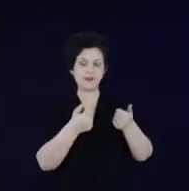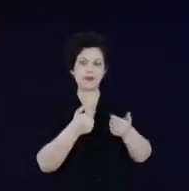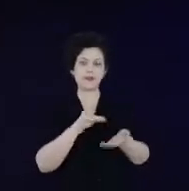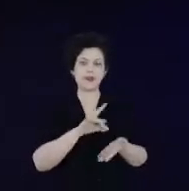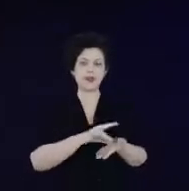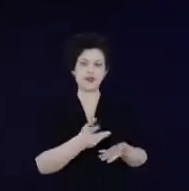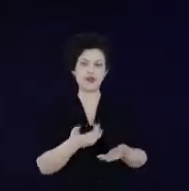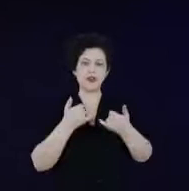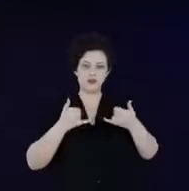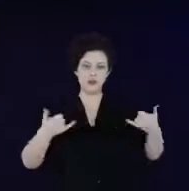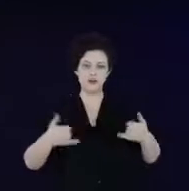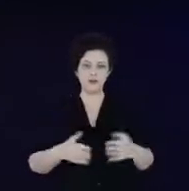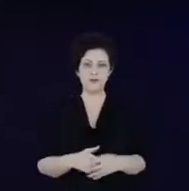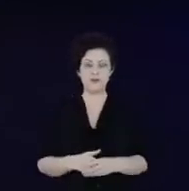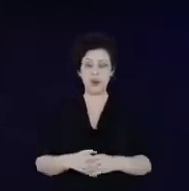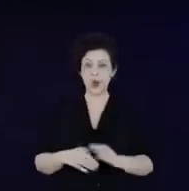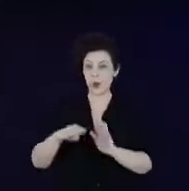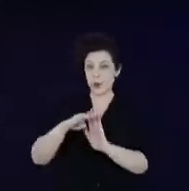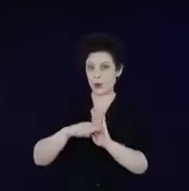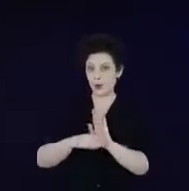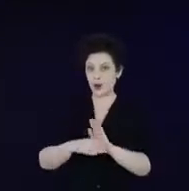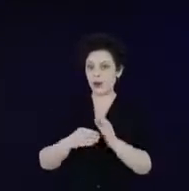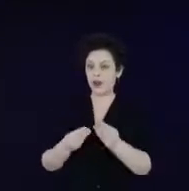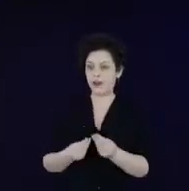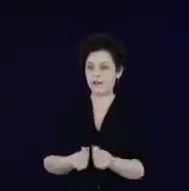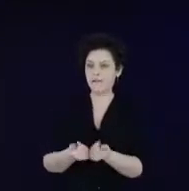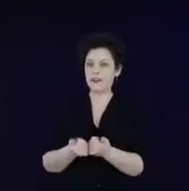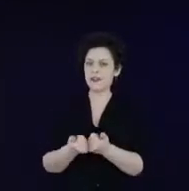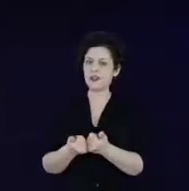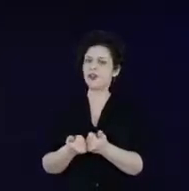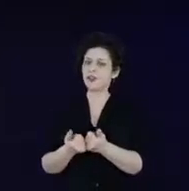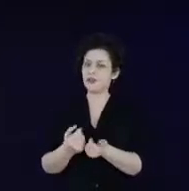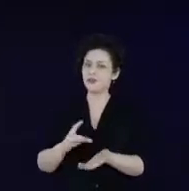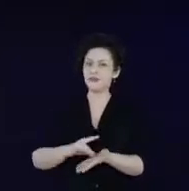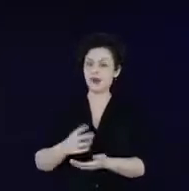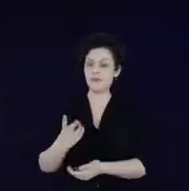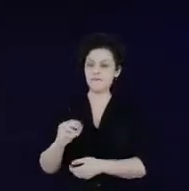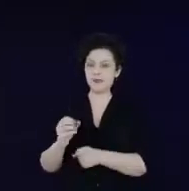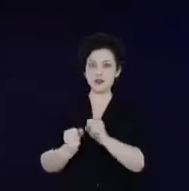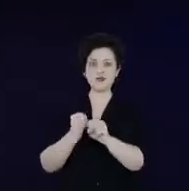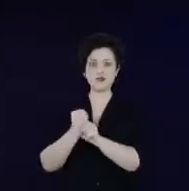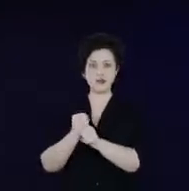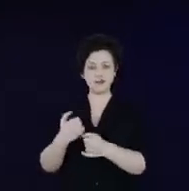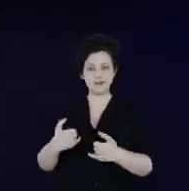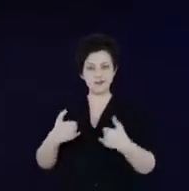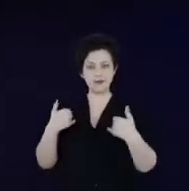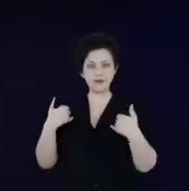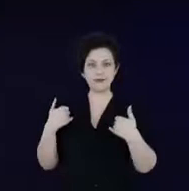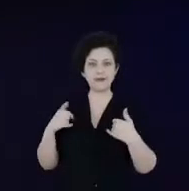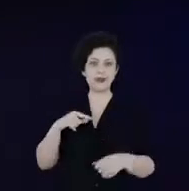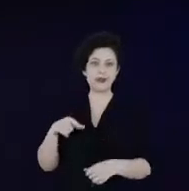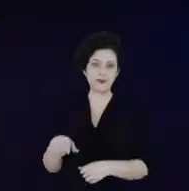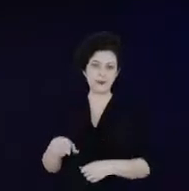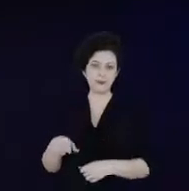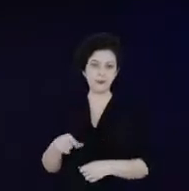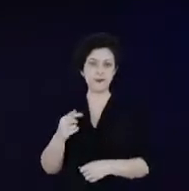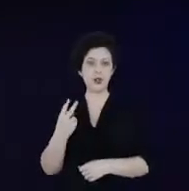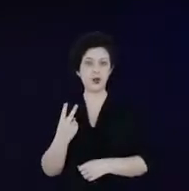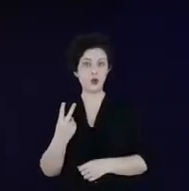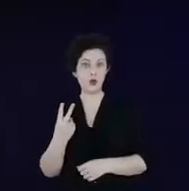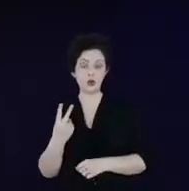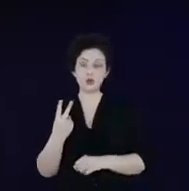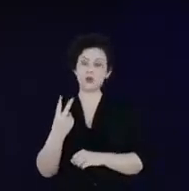O programa de eficiência energética acabou de completar 20 anos. Ao longo dessas duas décadas,